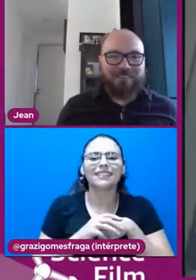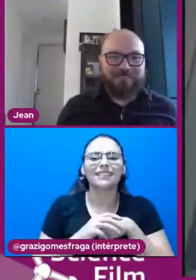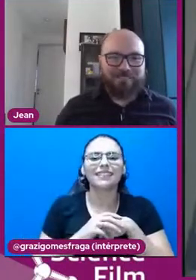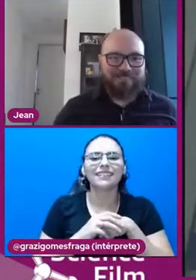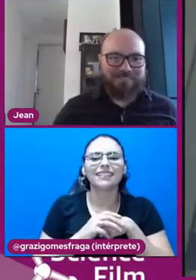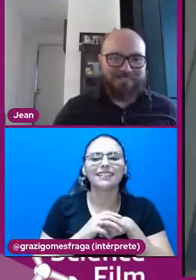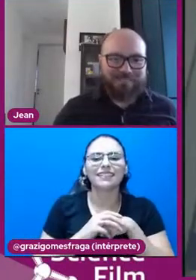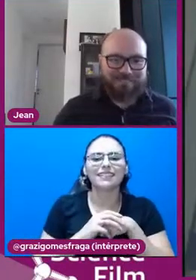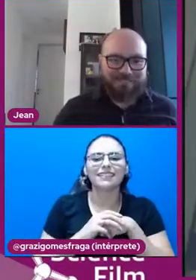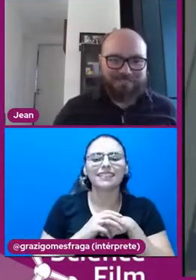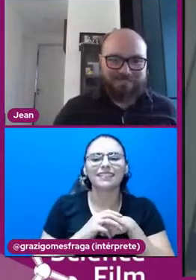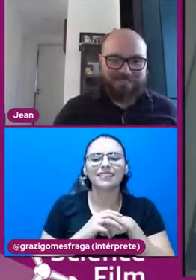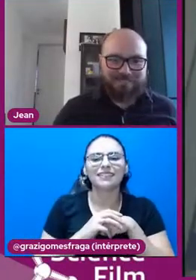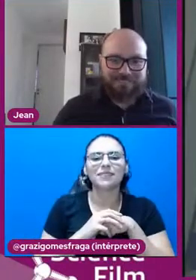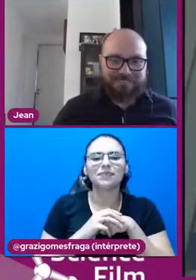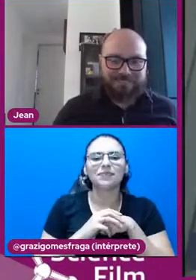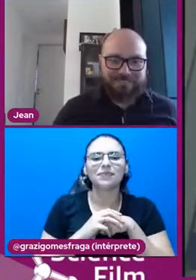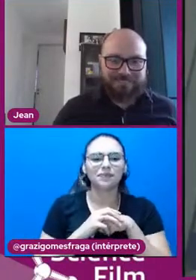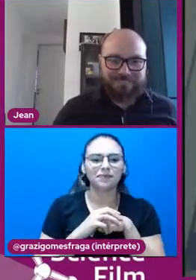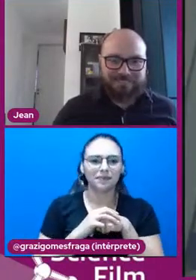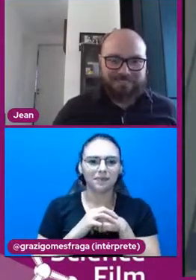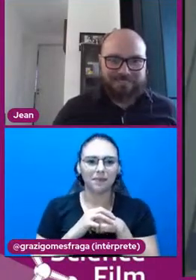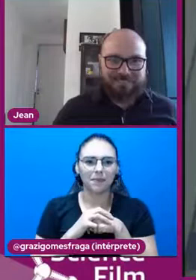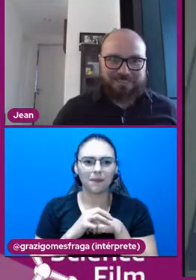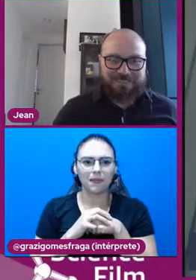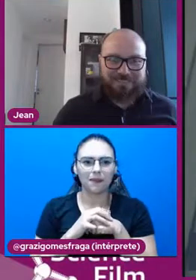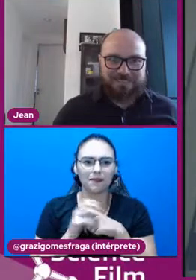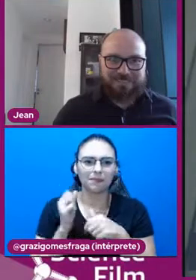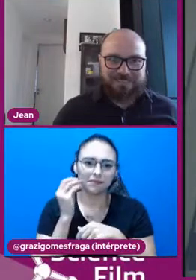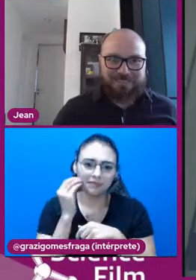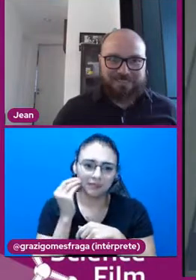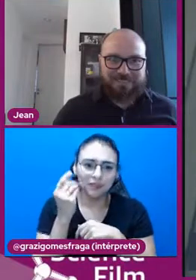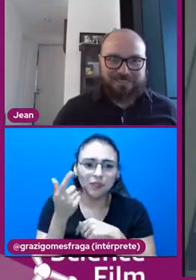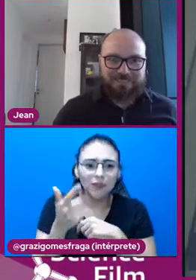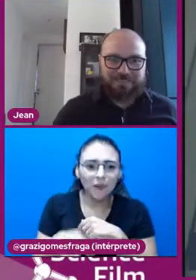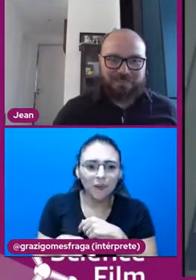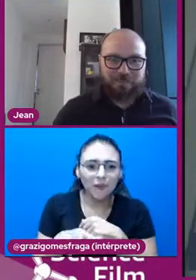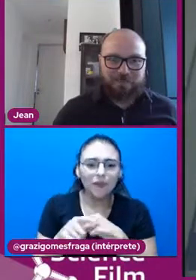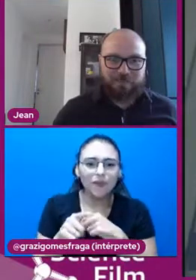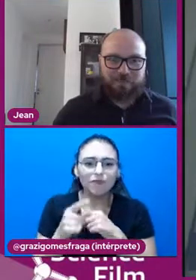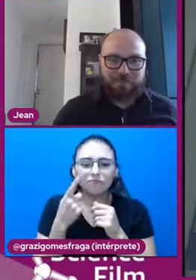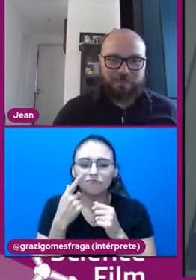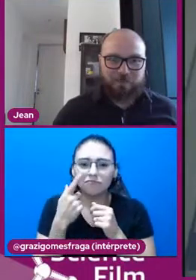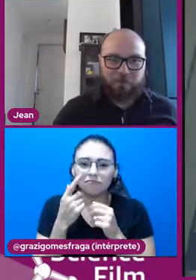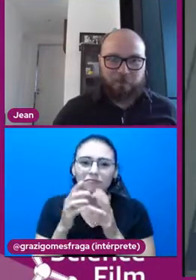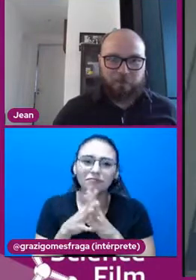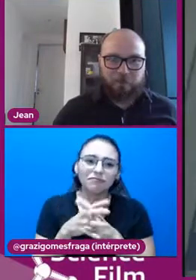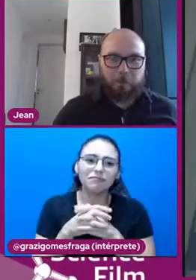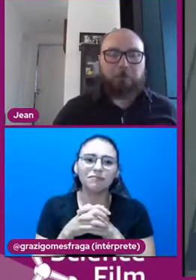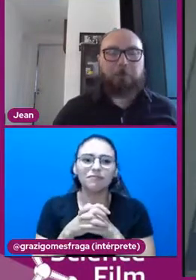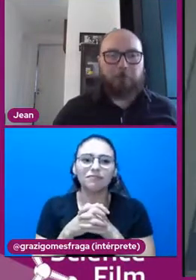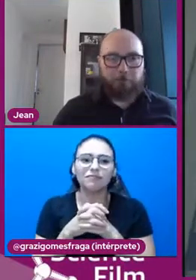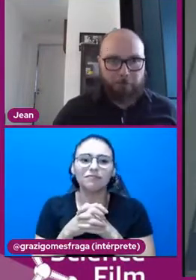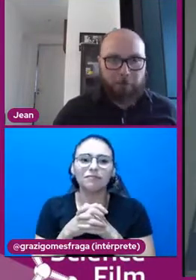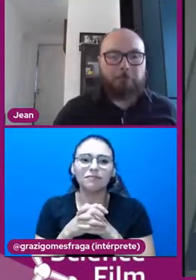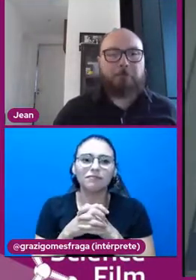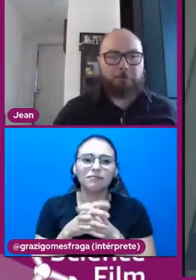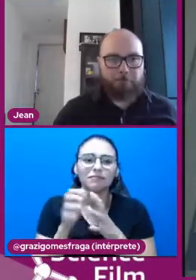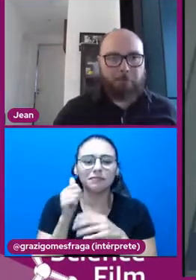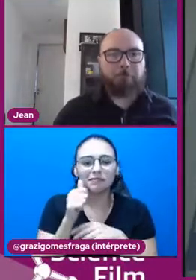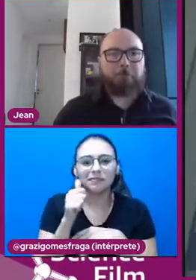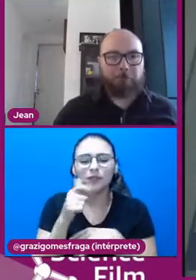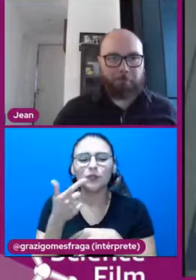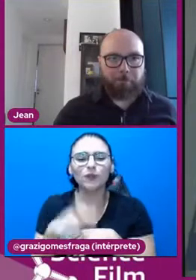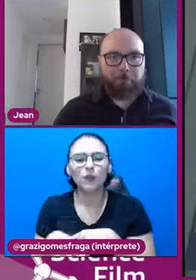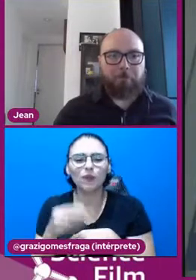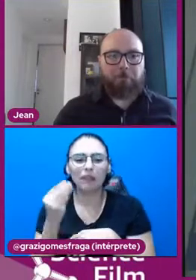conectar... Acho que a gente pode tentar mais uma vez. É... Já as meninas vão tentar colocar para a